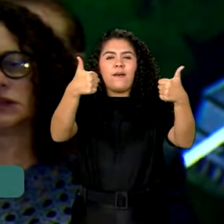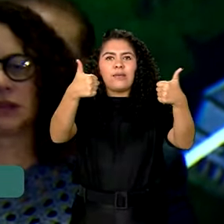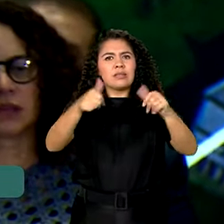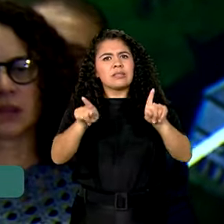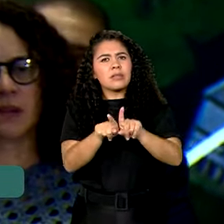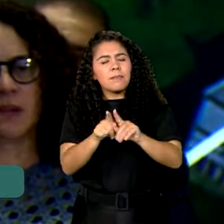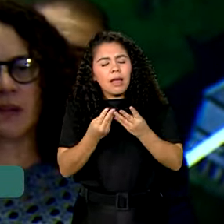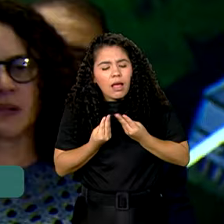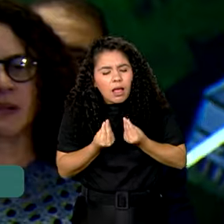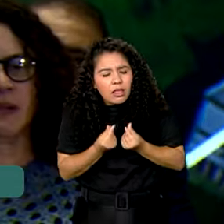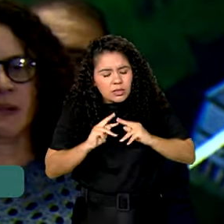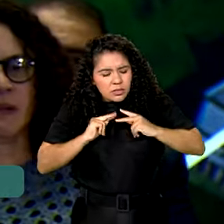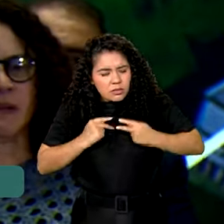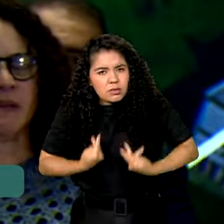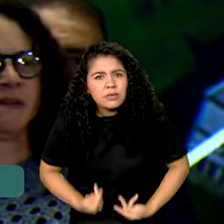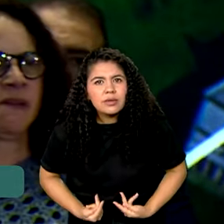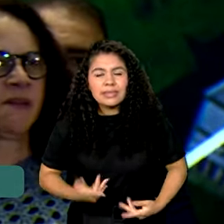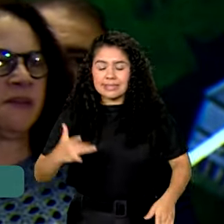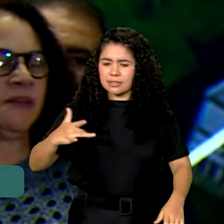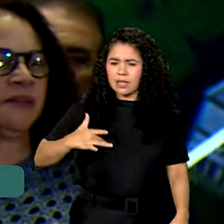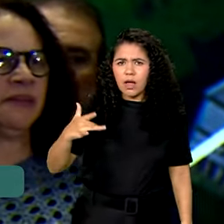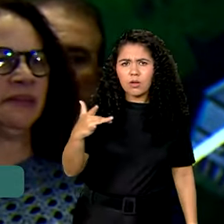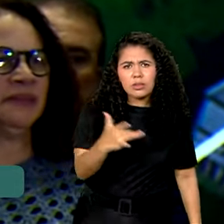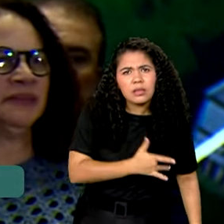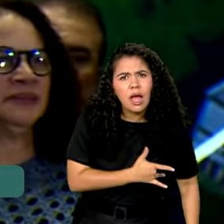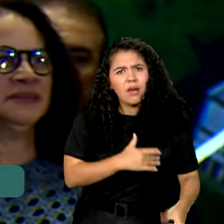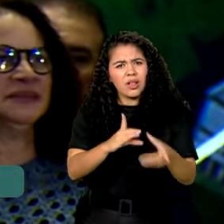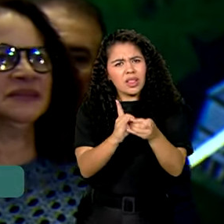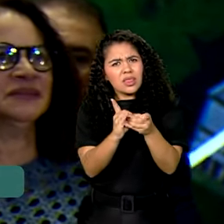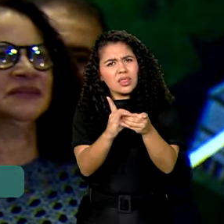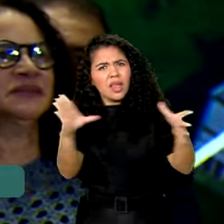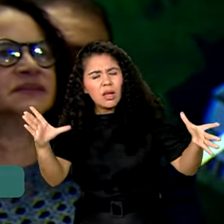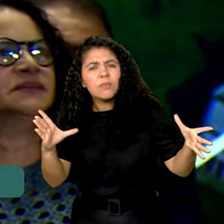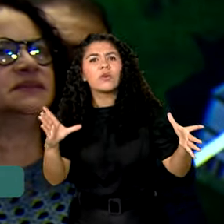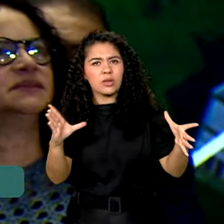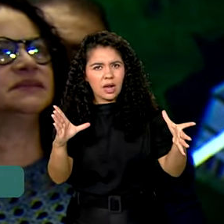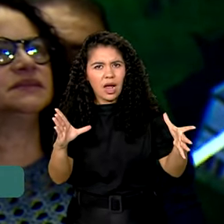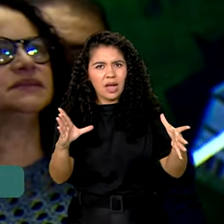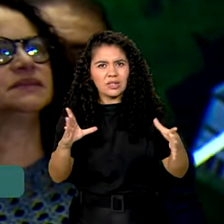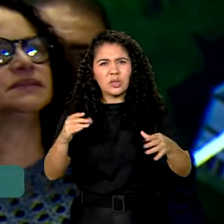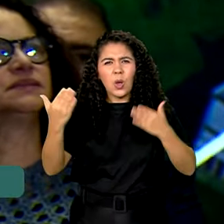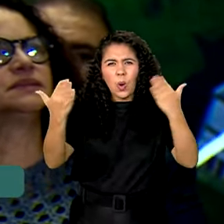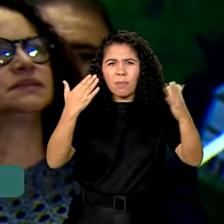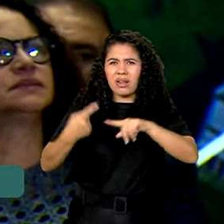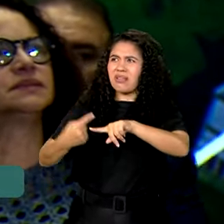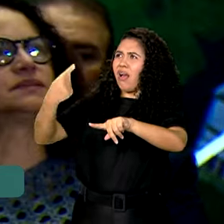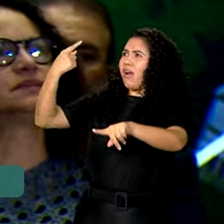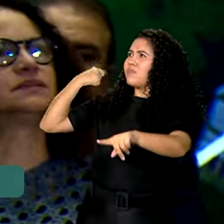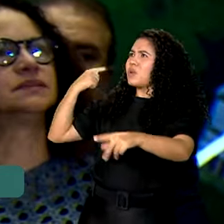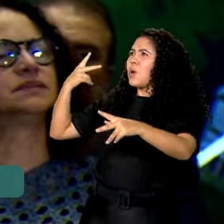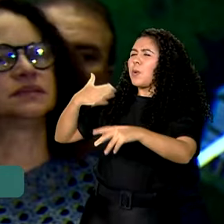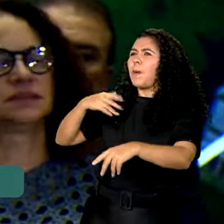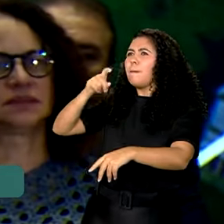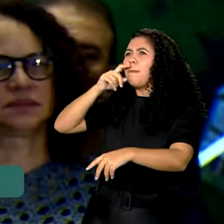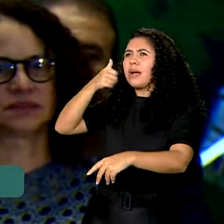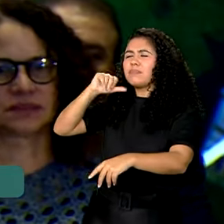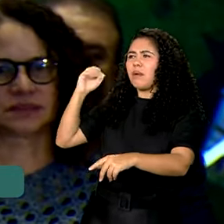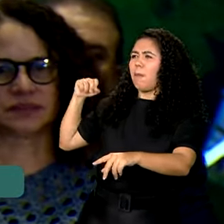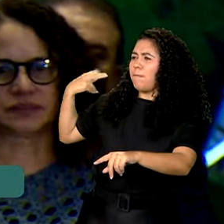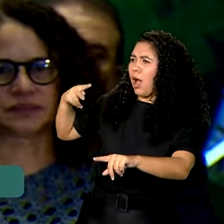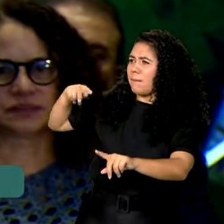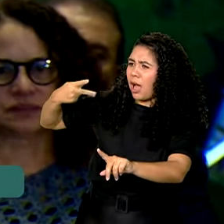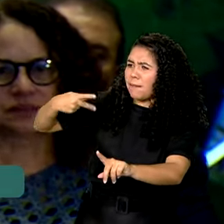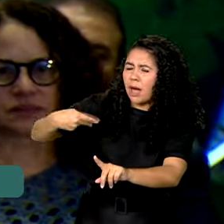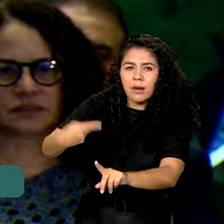humanista, mais saudável, mais democrático do que aquele que eu recebi dos meus pais. E eu acho que é isso que deve